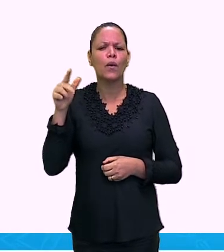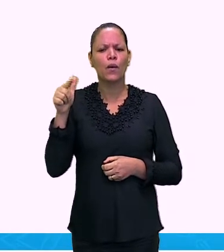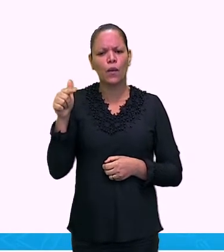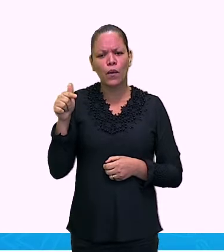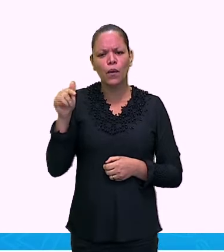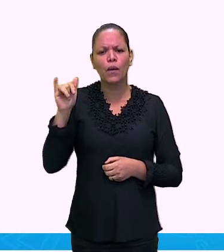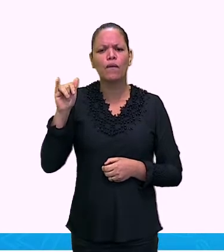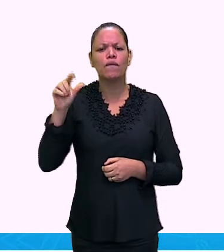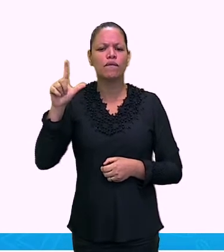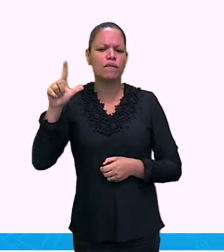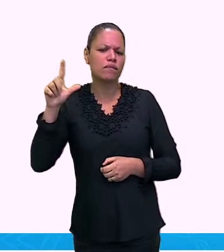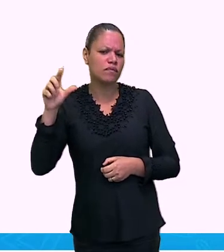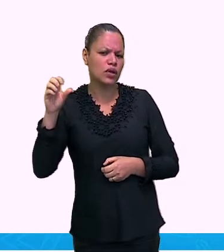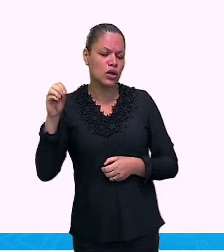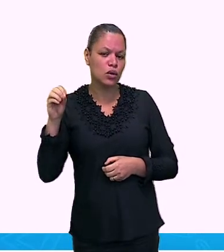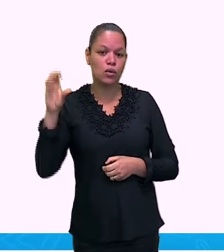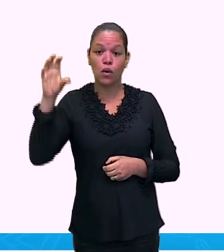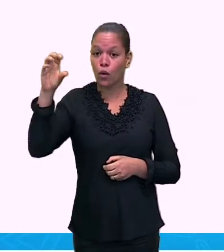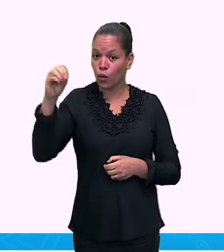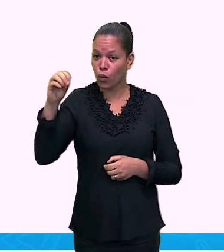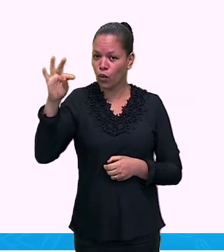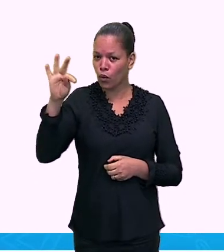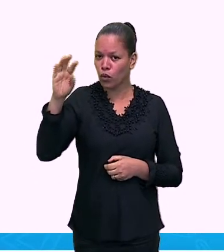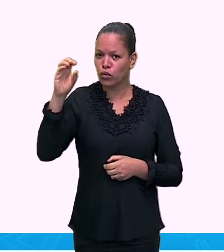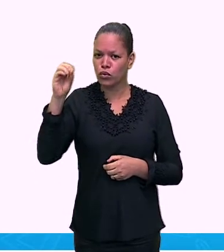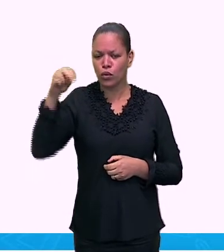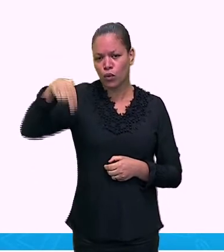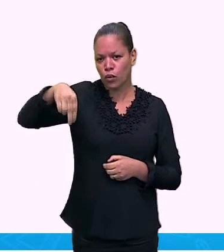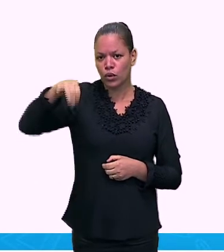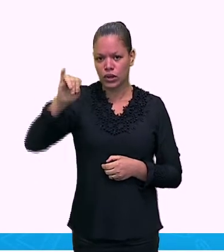Teofilotone, tem os índios Machacali.